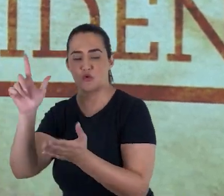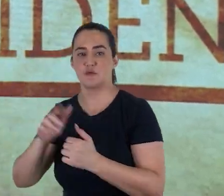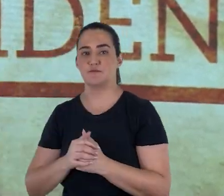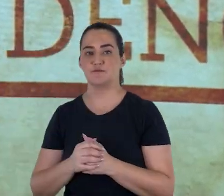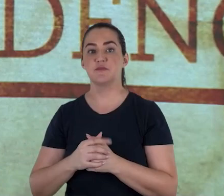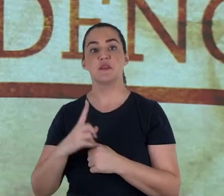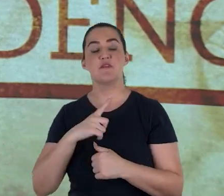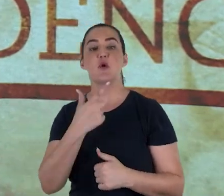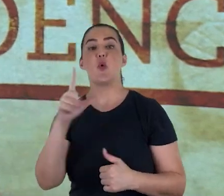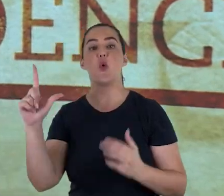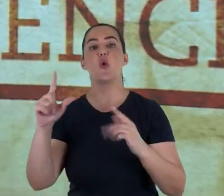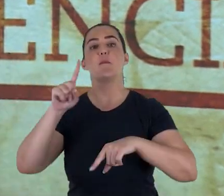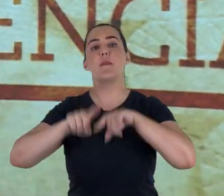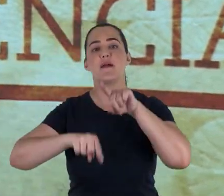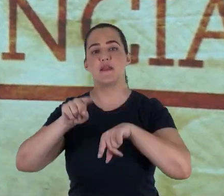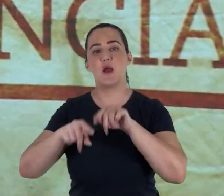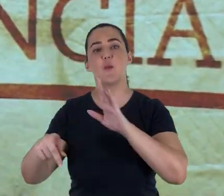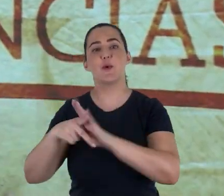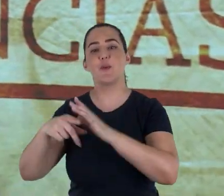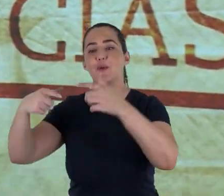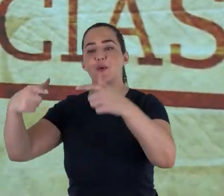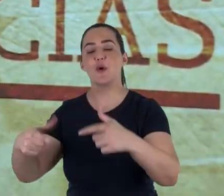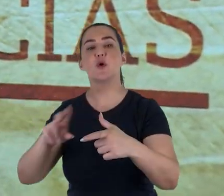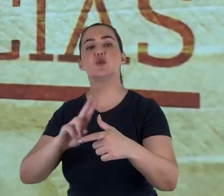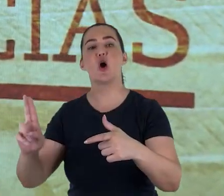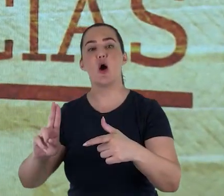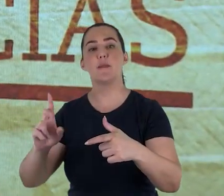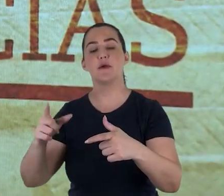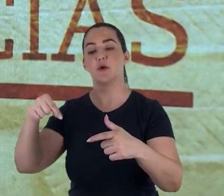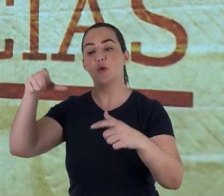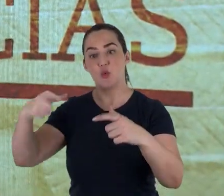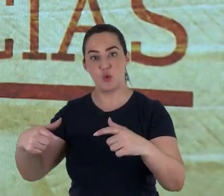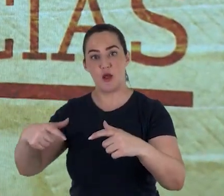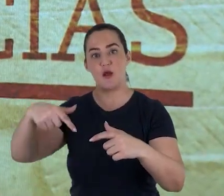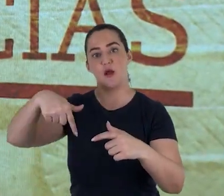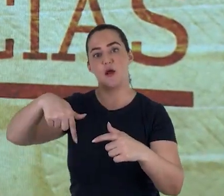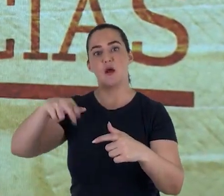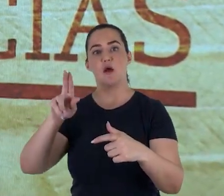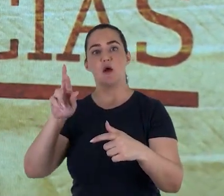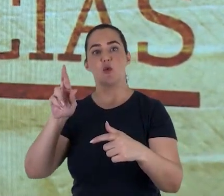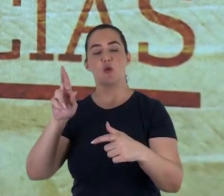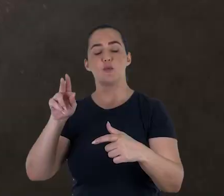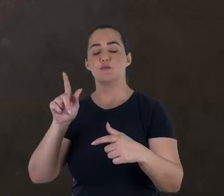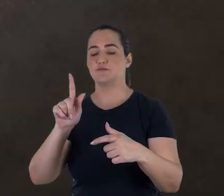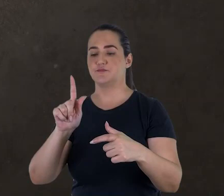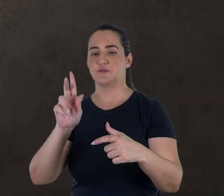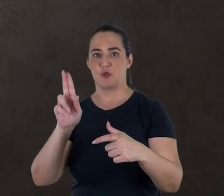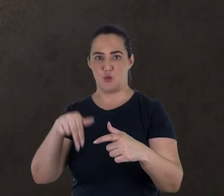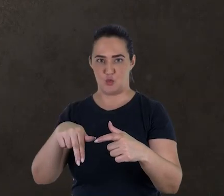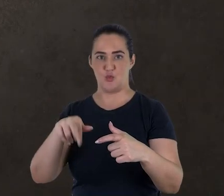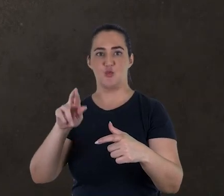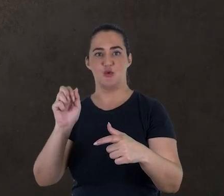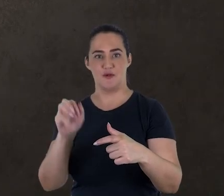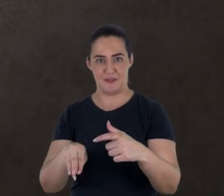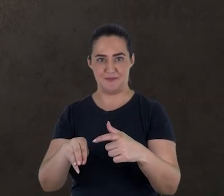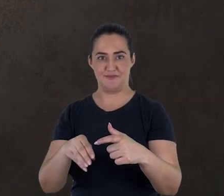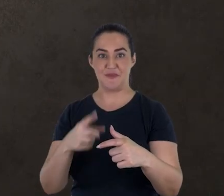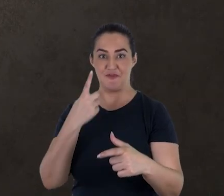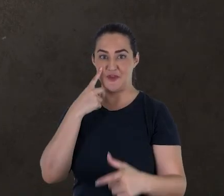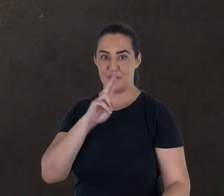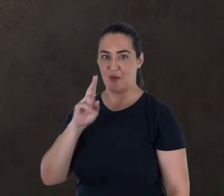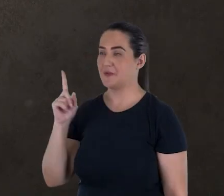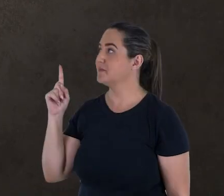materiais de Qumran publicados anteriormente sobre Daniel e que compensa conhecermos. Em 1955,